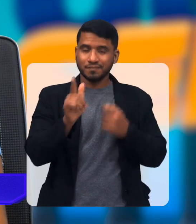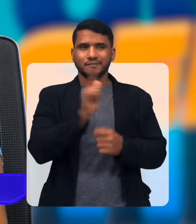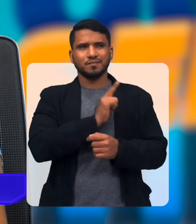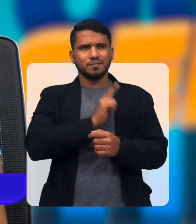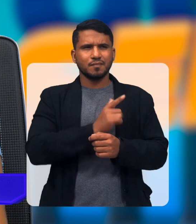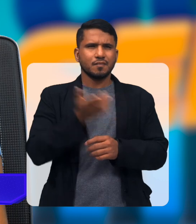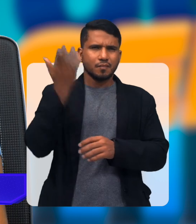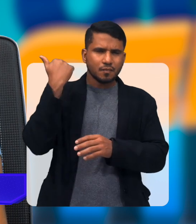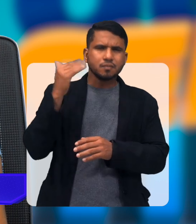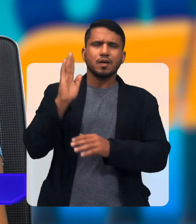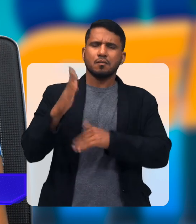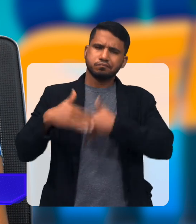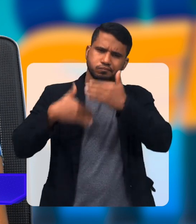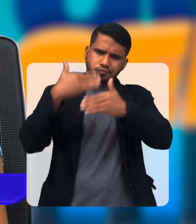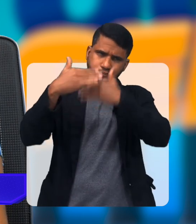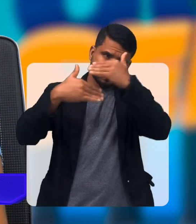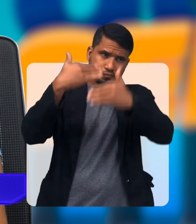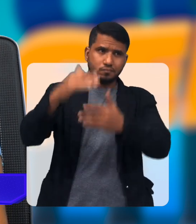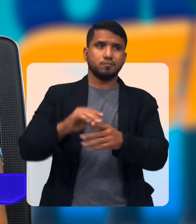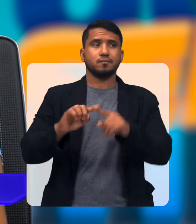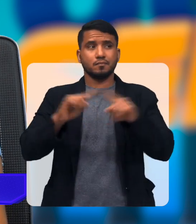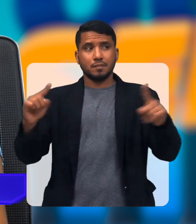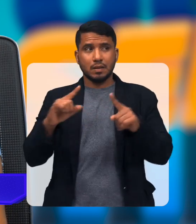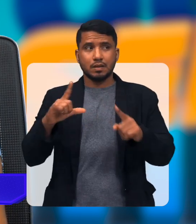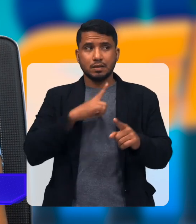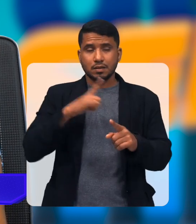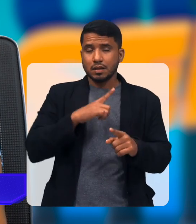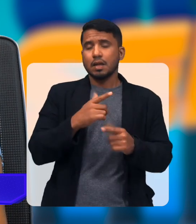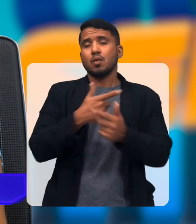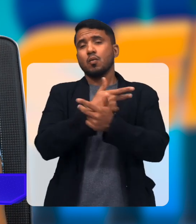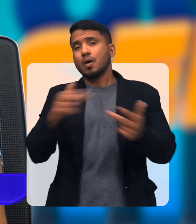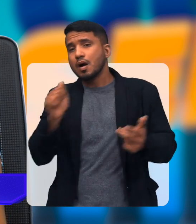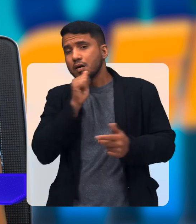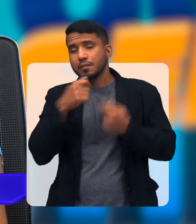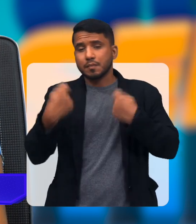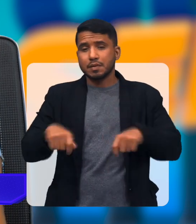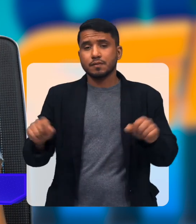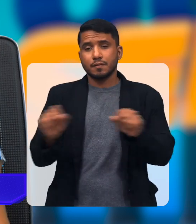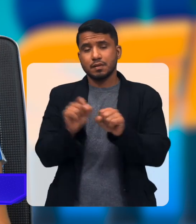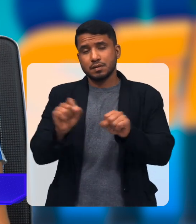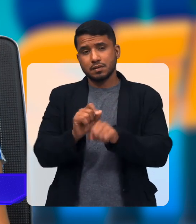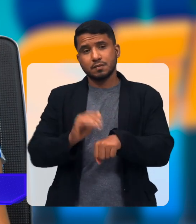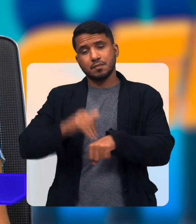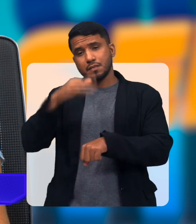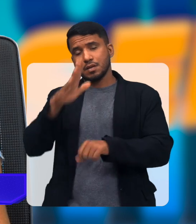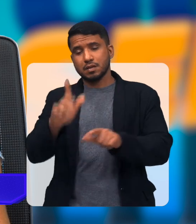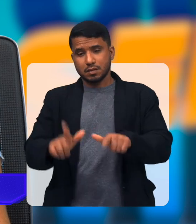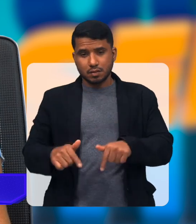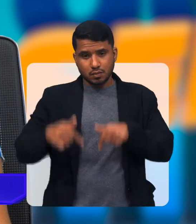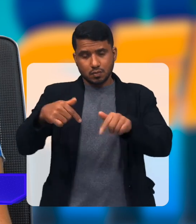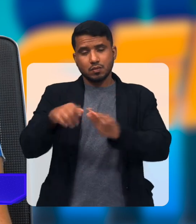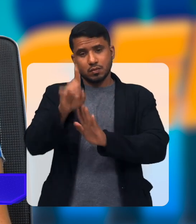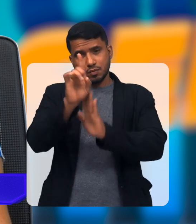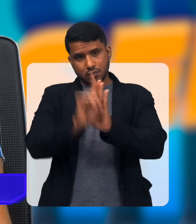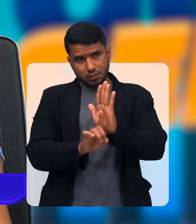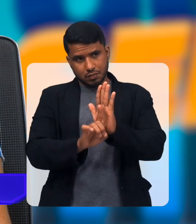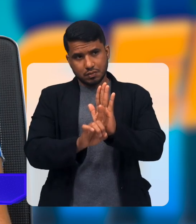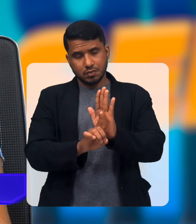avanços Mas tem muito ainda a ser feito Nessa luta pelos direitos